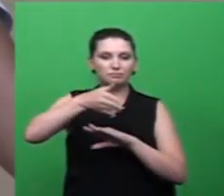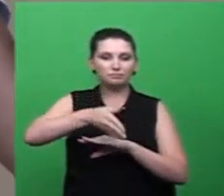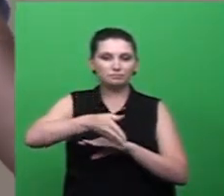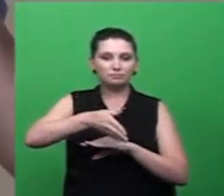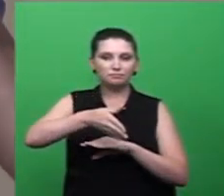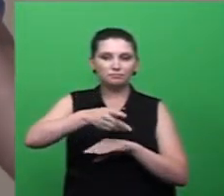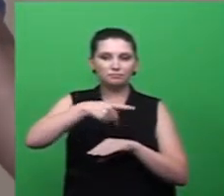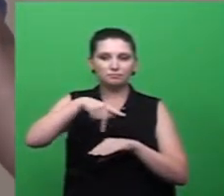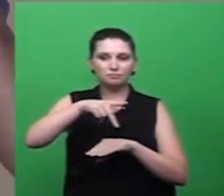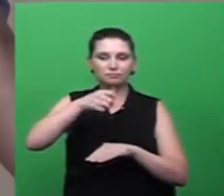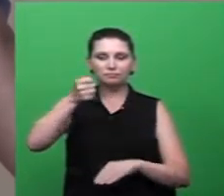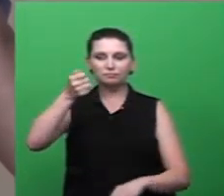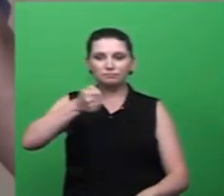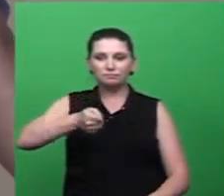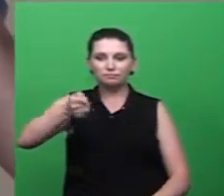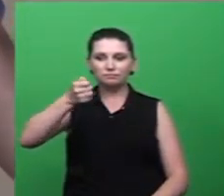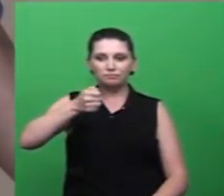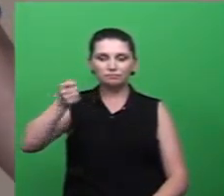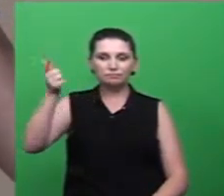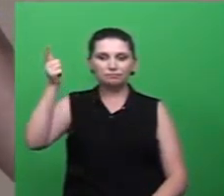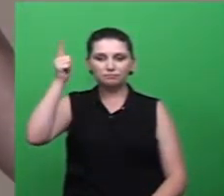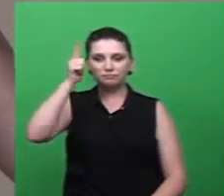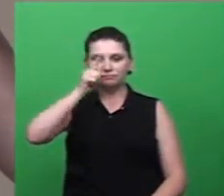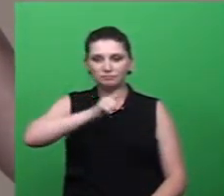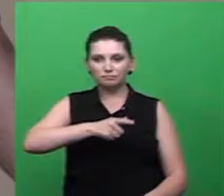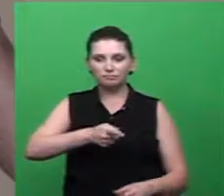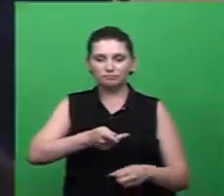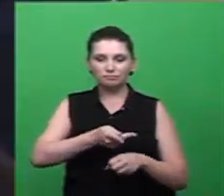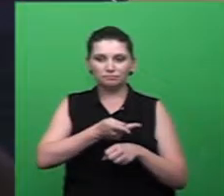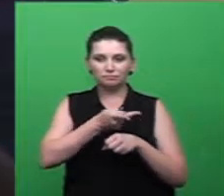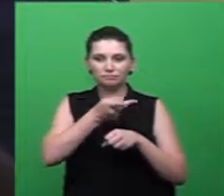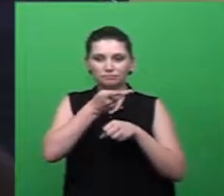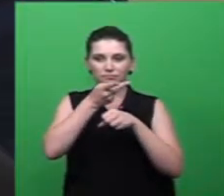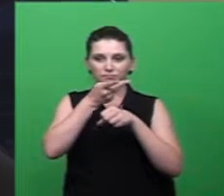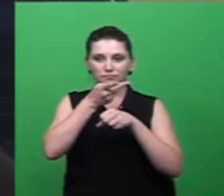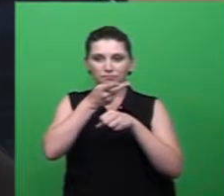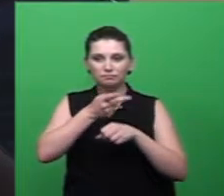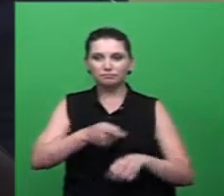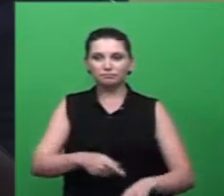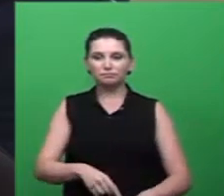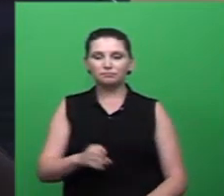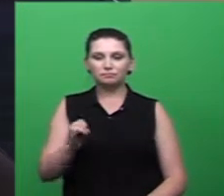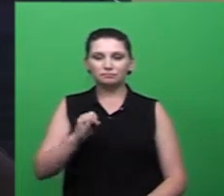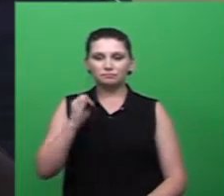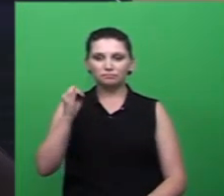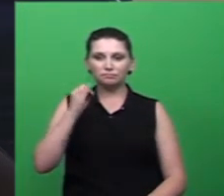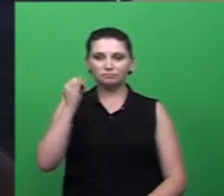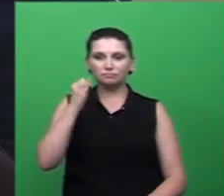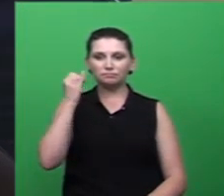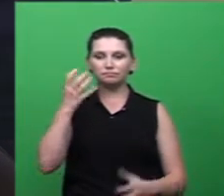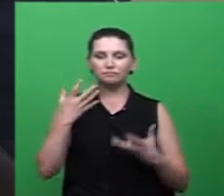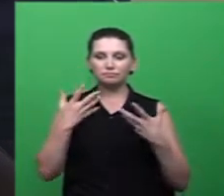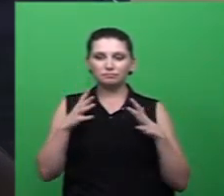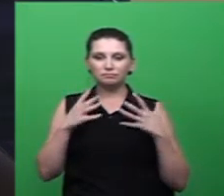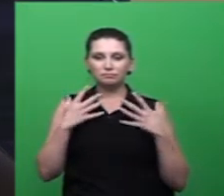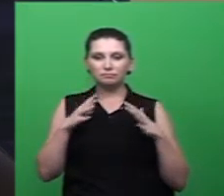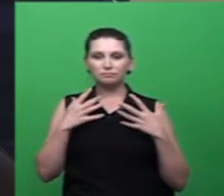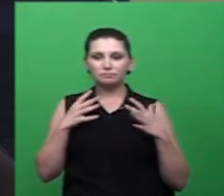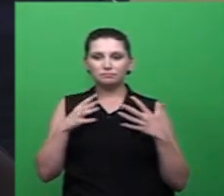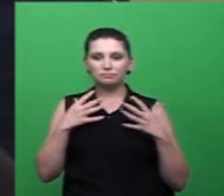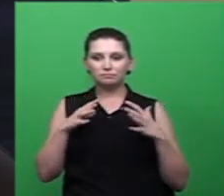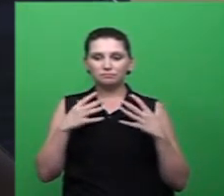Argentina, e trouxe, e trouxe a nossa medalha. Então, isso é muito importante, parabéns também, pela